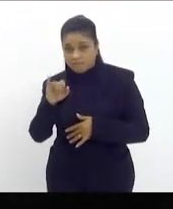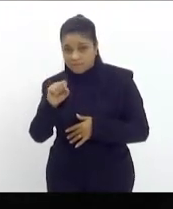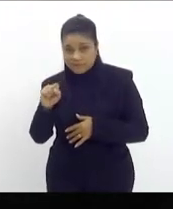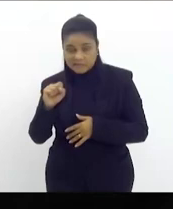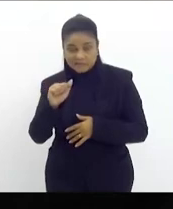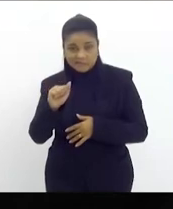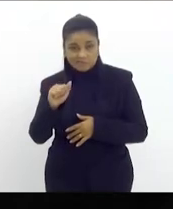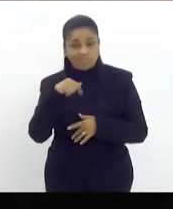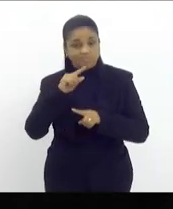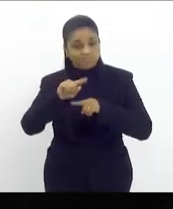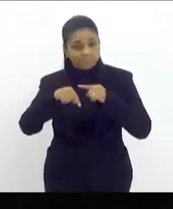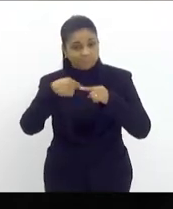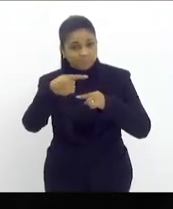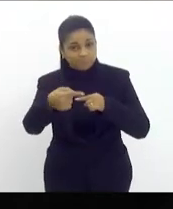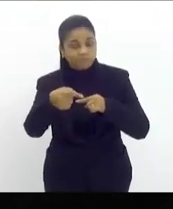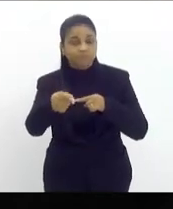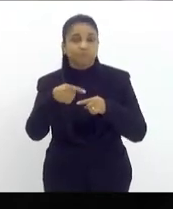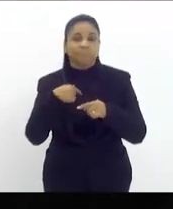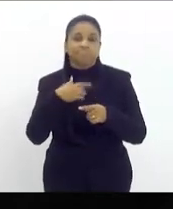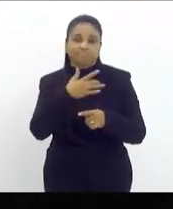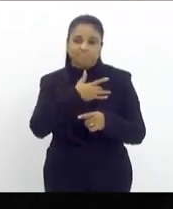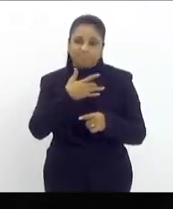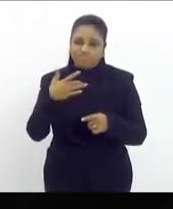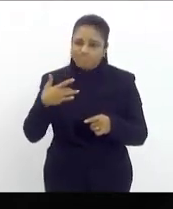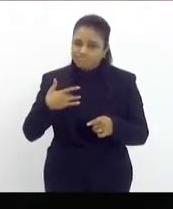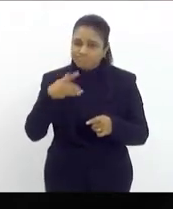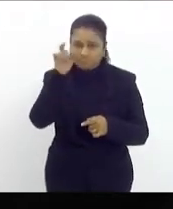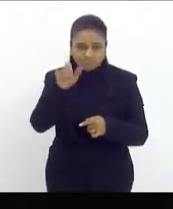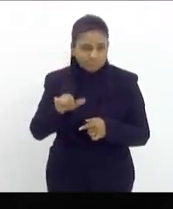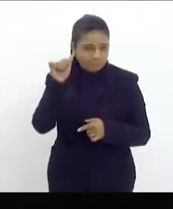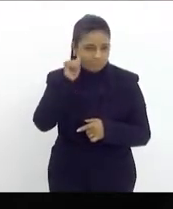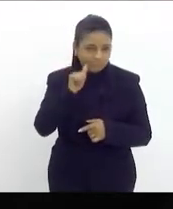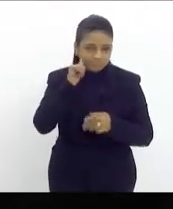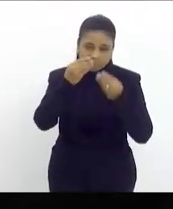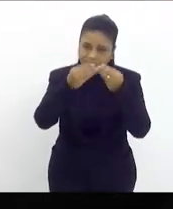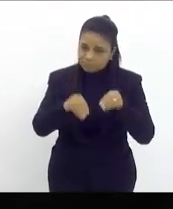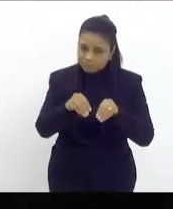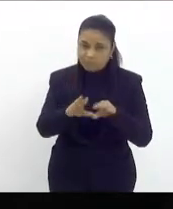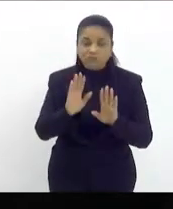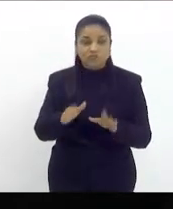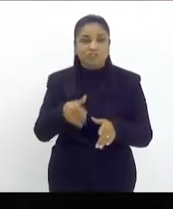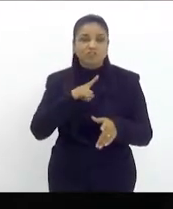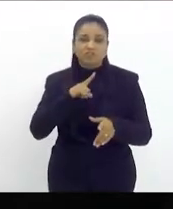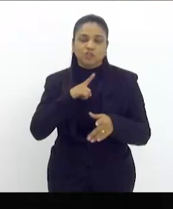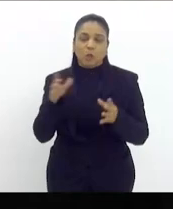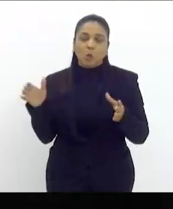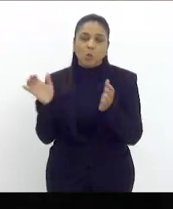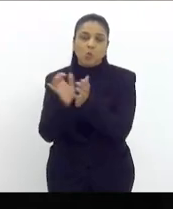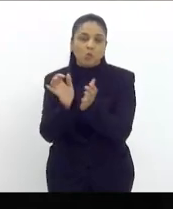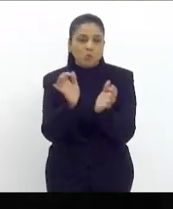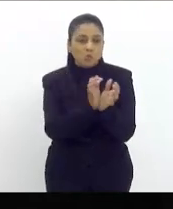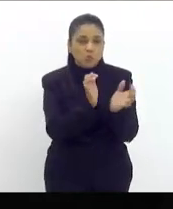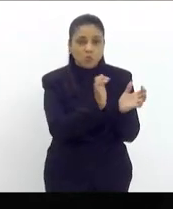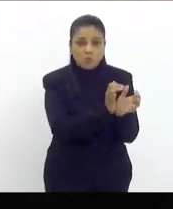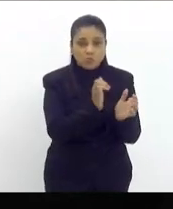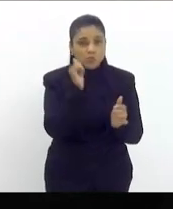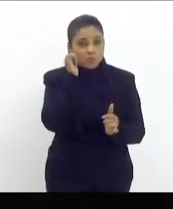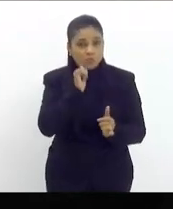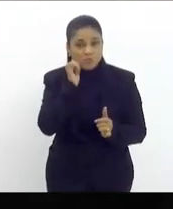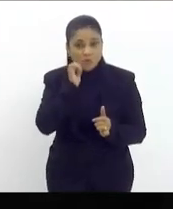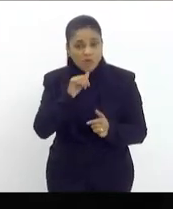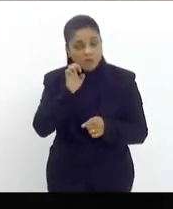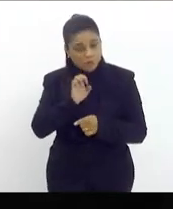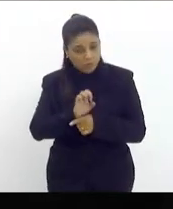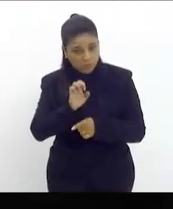saúde dessas mulheres, a Anvisa proibiu e aí a gente já tinha mutirões, ou seja, não só no Rio de Janeiro